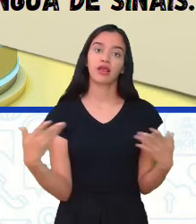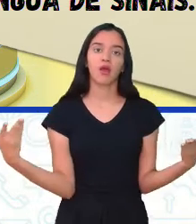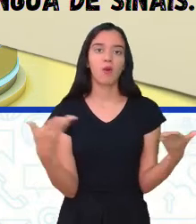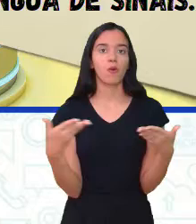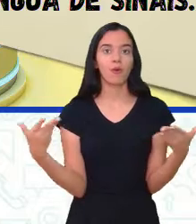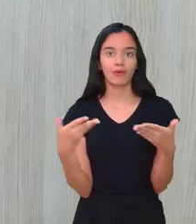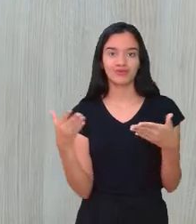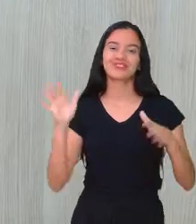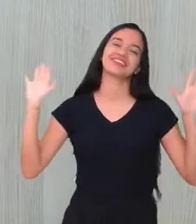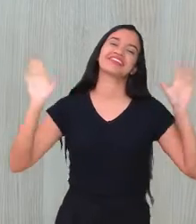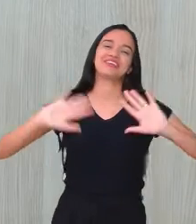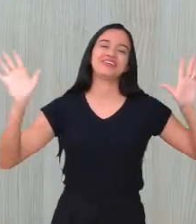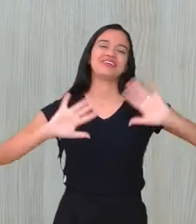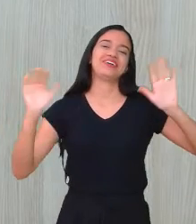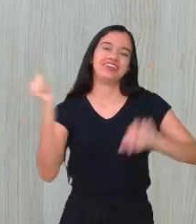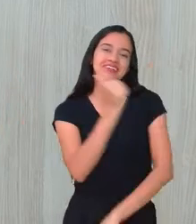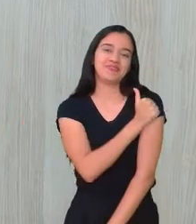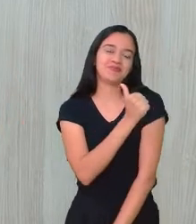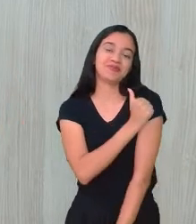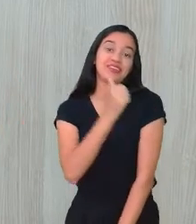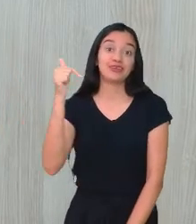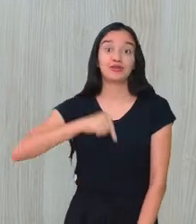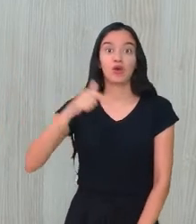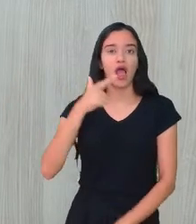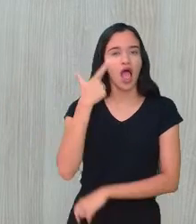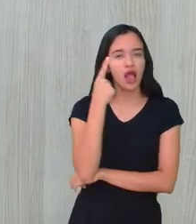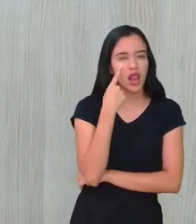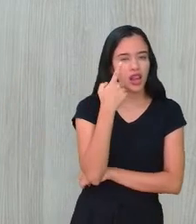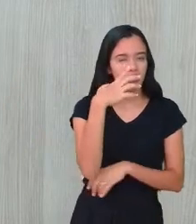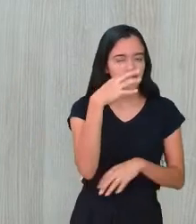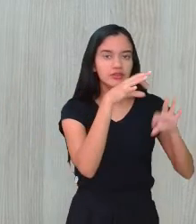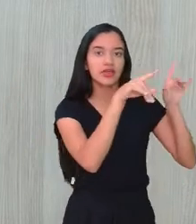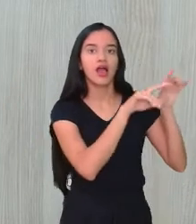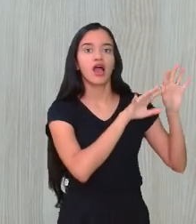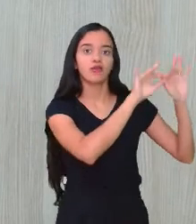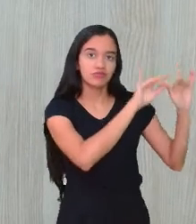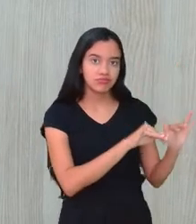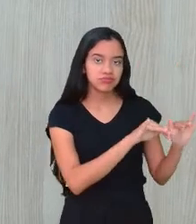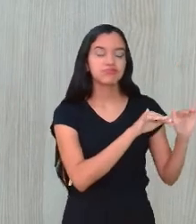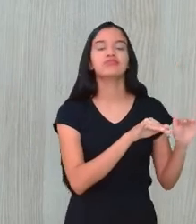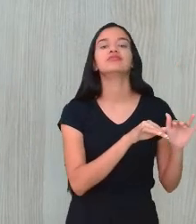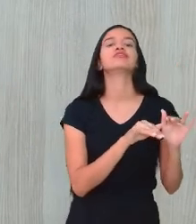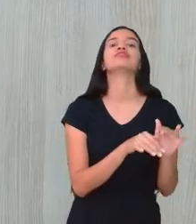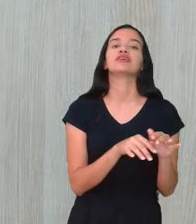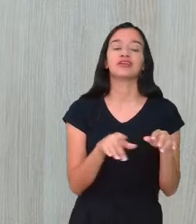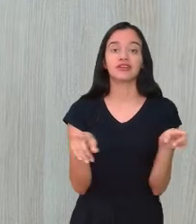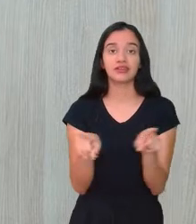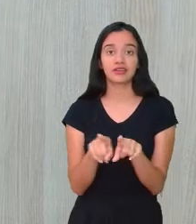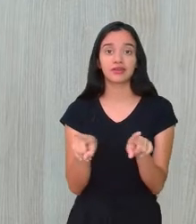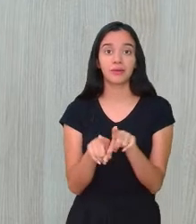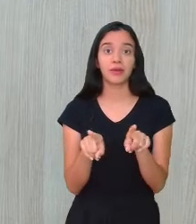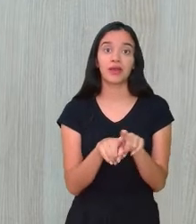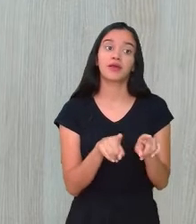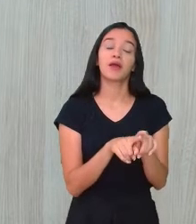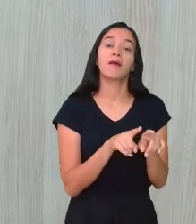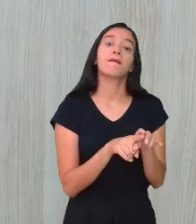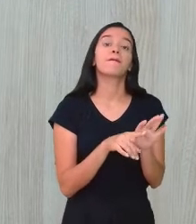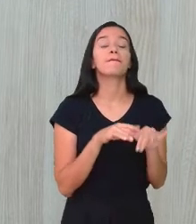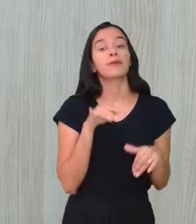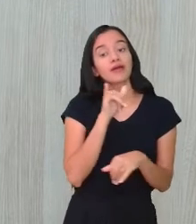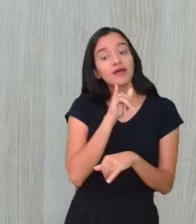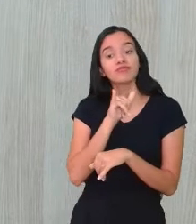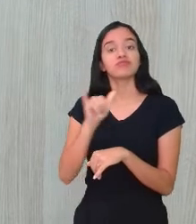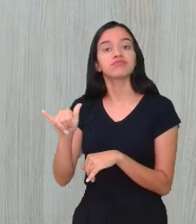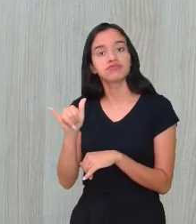professora? Olá, alunos e alunos. Eu estou aqui ligada, professora Cláudia, para ver a questão do chat, né? Para passar para a Cláudia